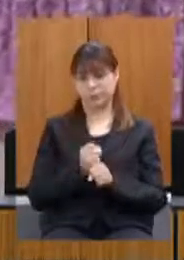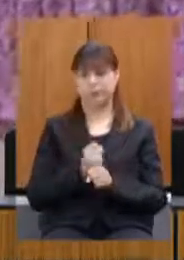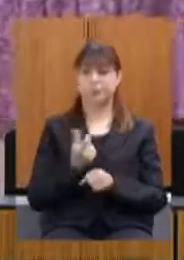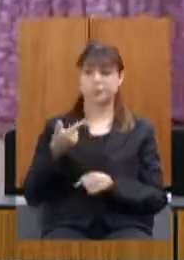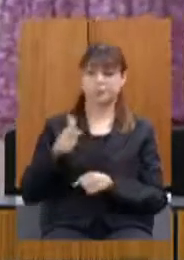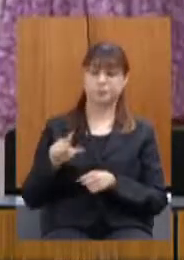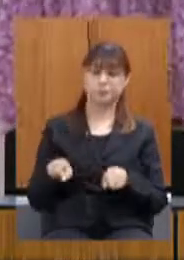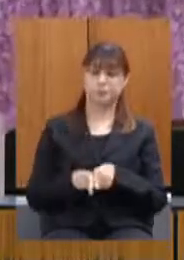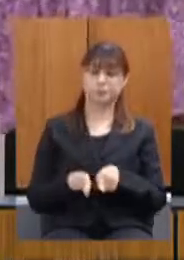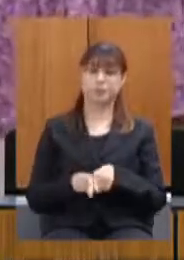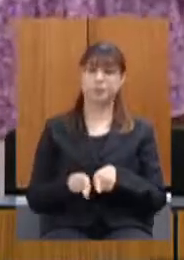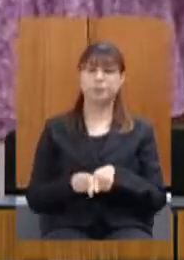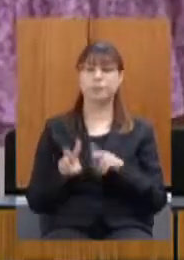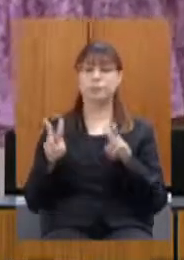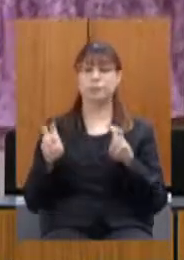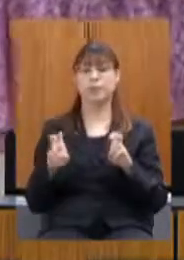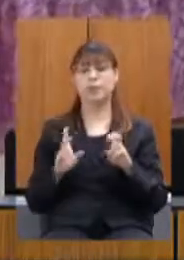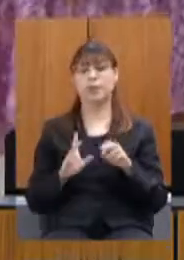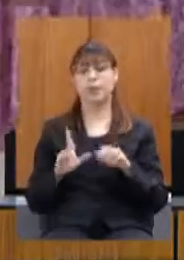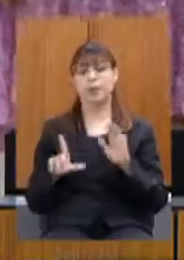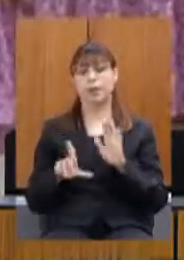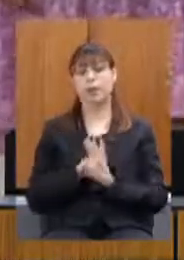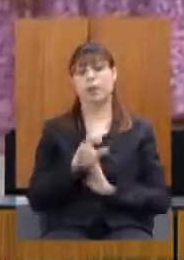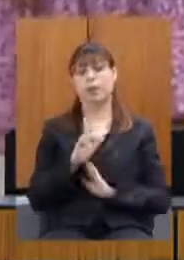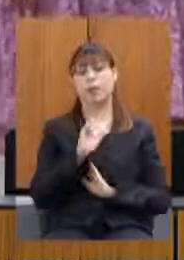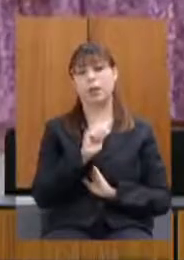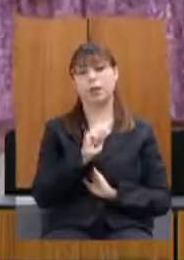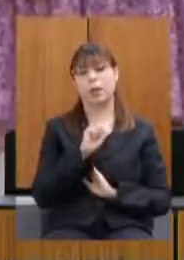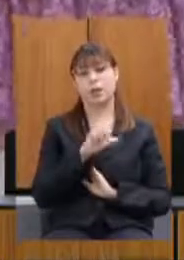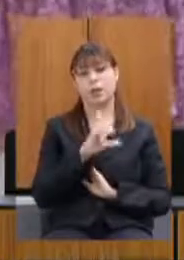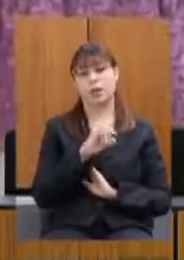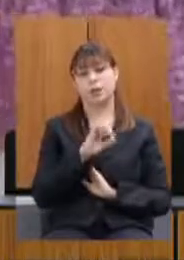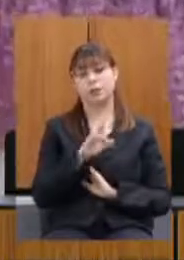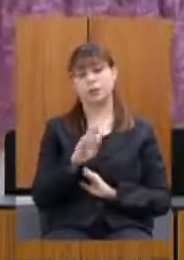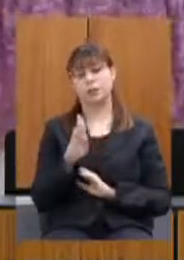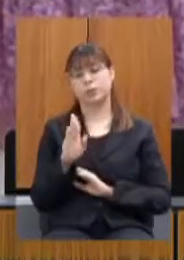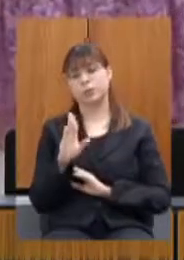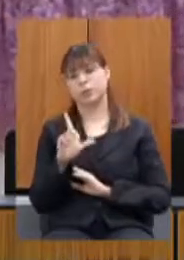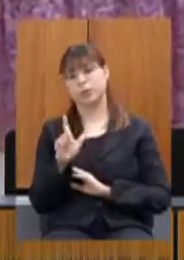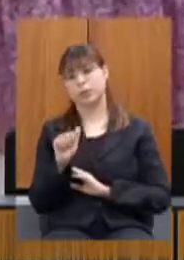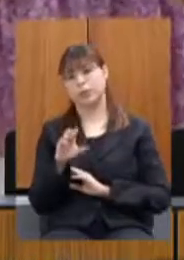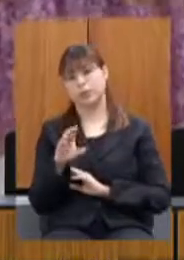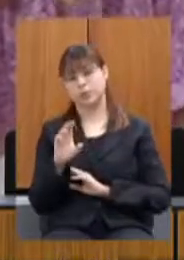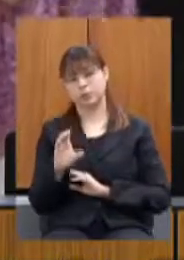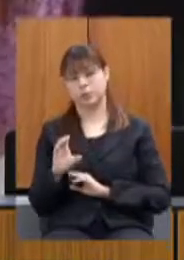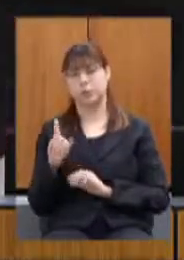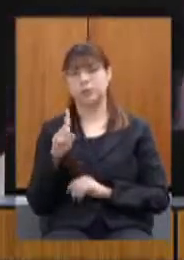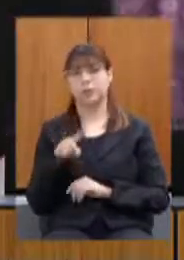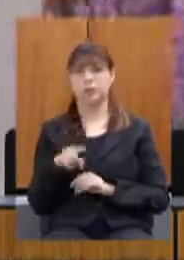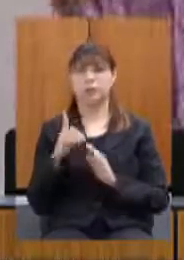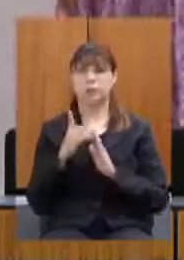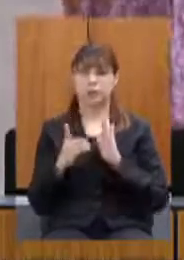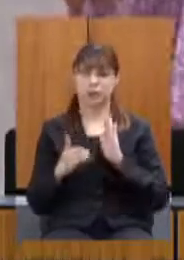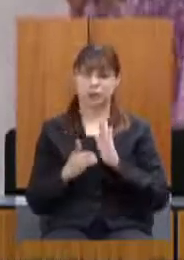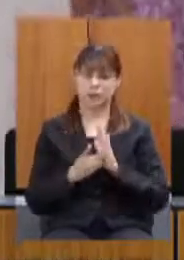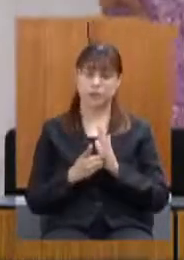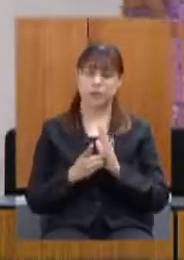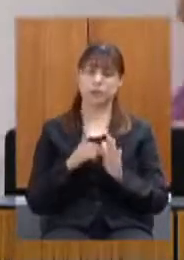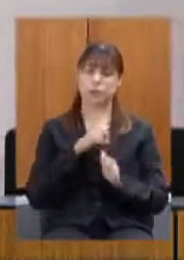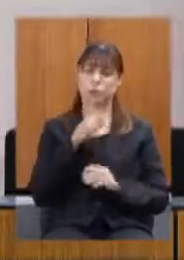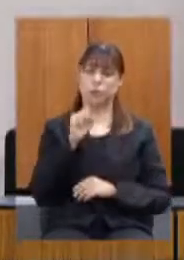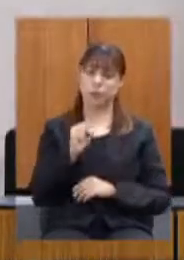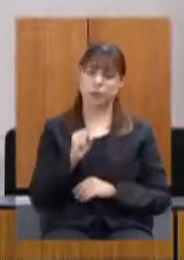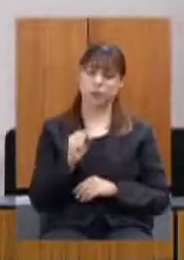diz respeito a lei Aldir Blanc de acordo com o decreto estadual 48.059 de 8 de outubro de 2020 que